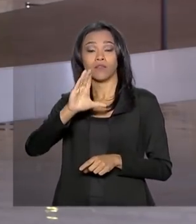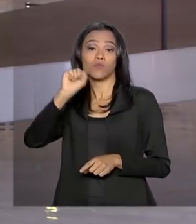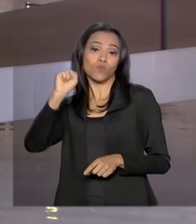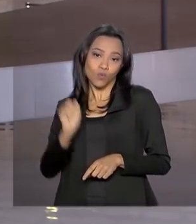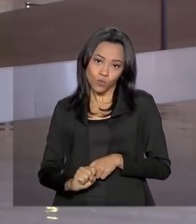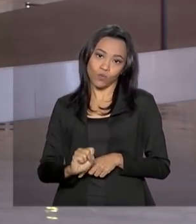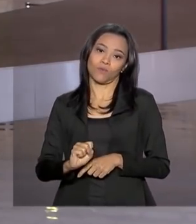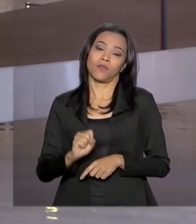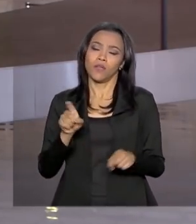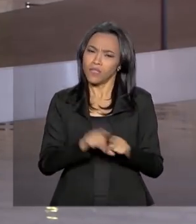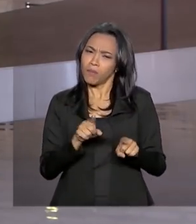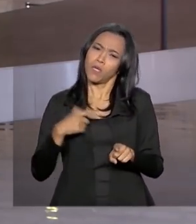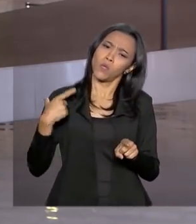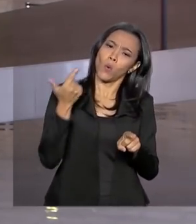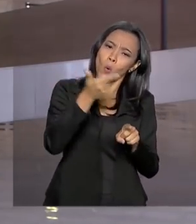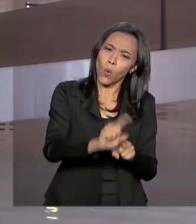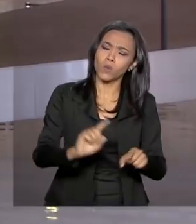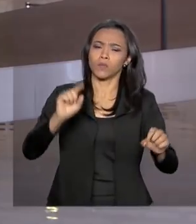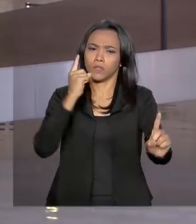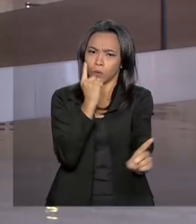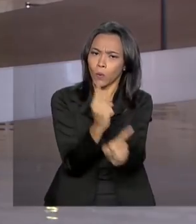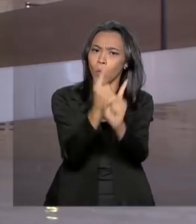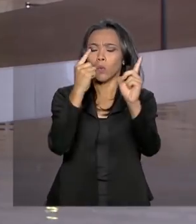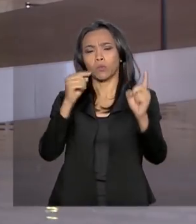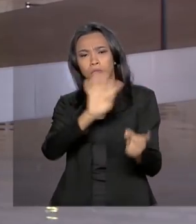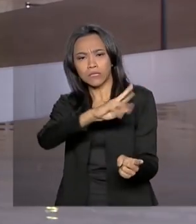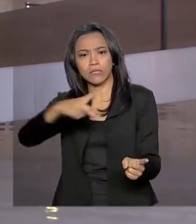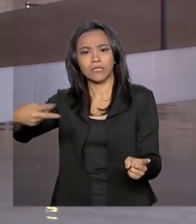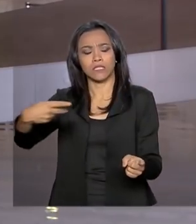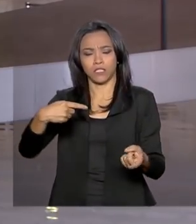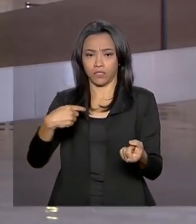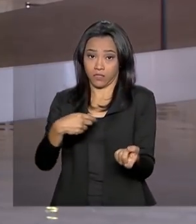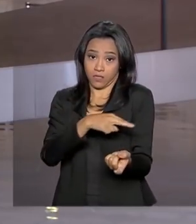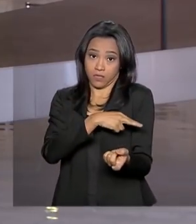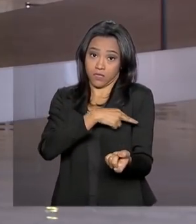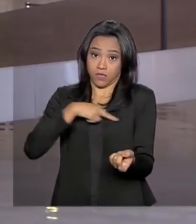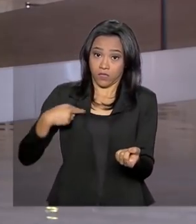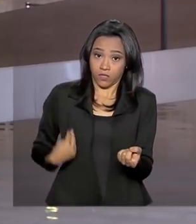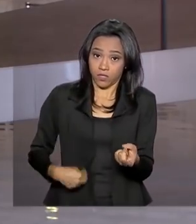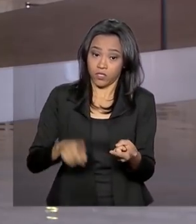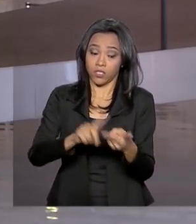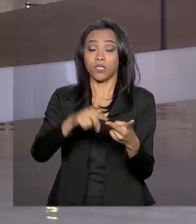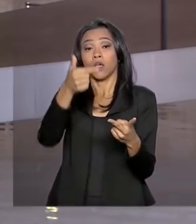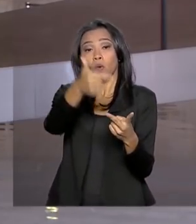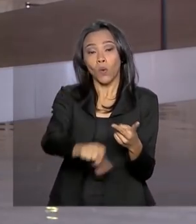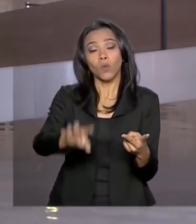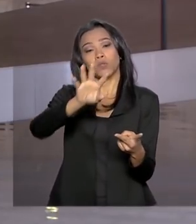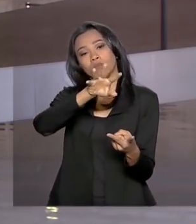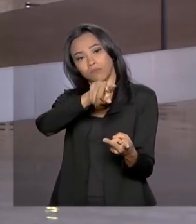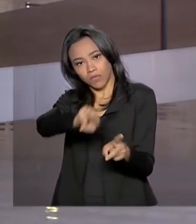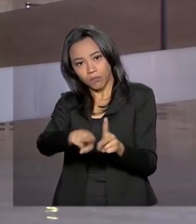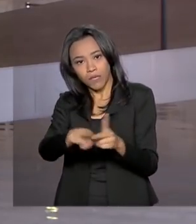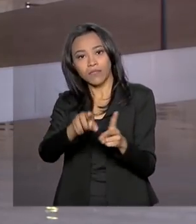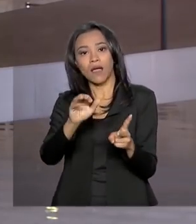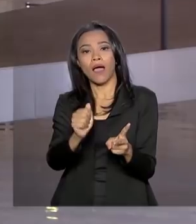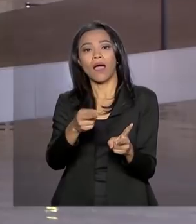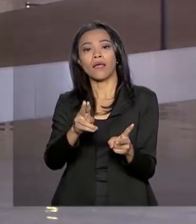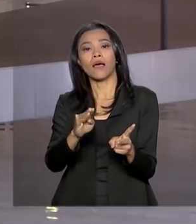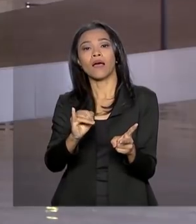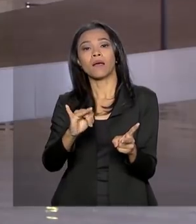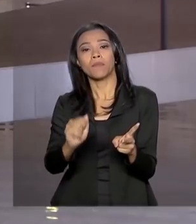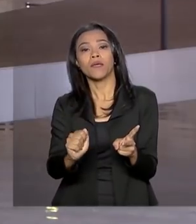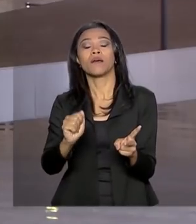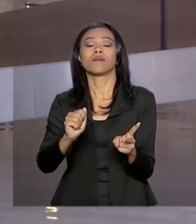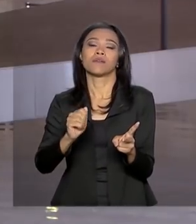encontros bilaterais, como com o presidente da China, com o príncipe herdeiro da Arábia Saudita, o primeiro-ministro do